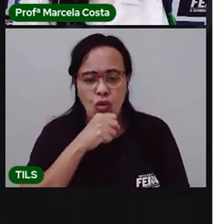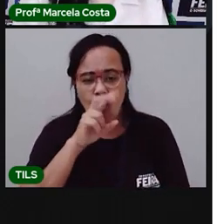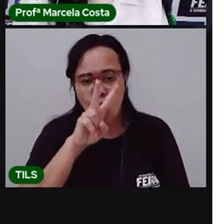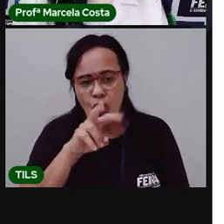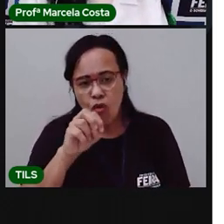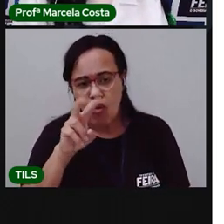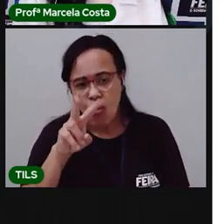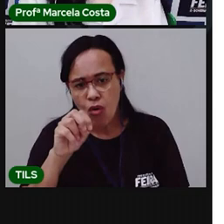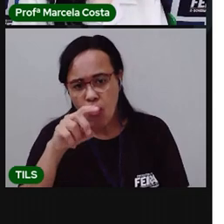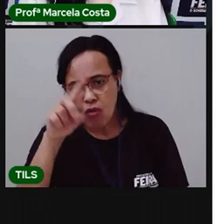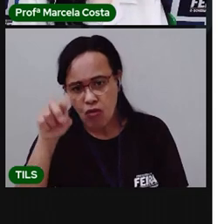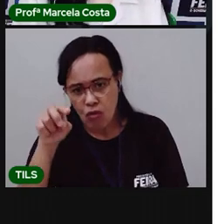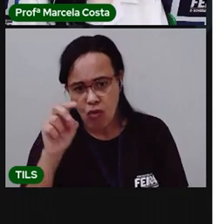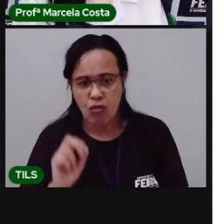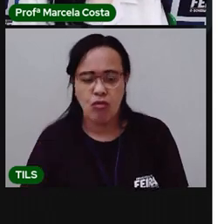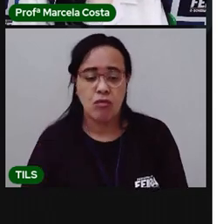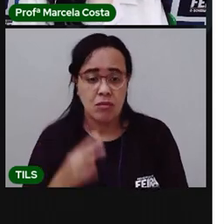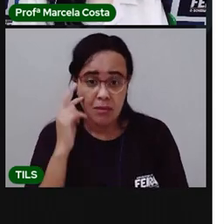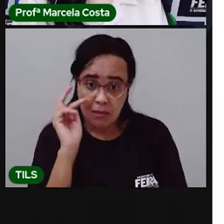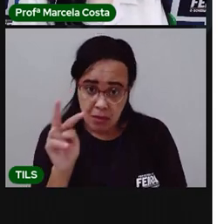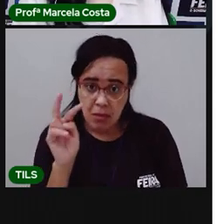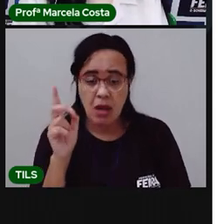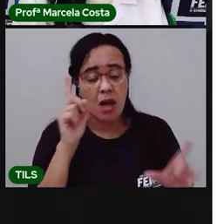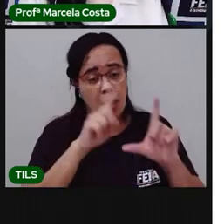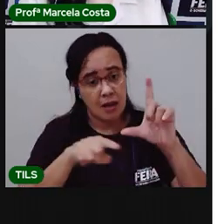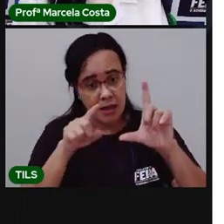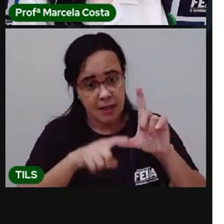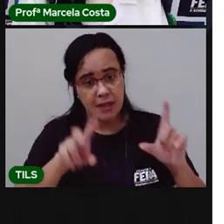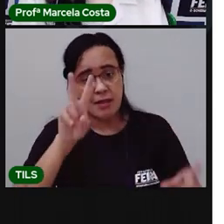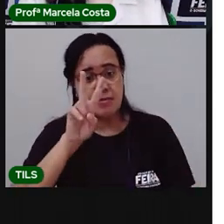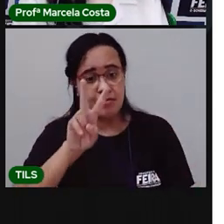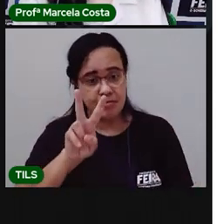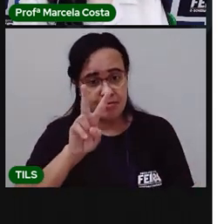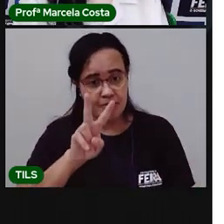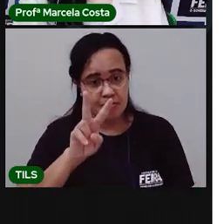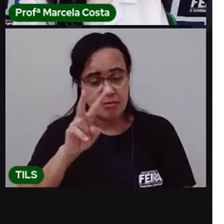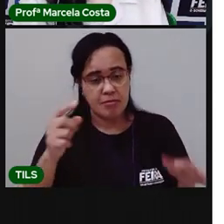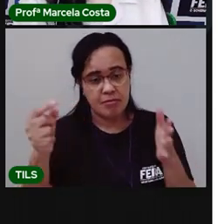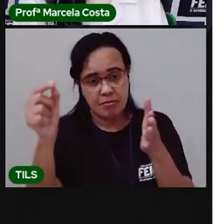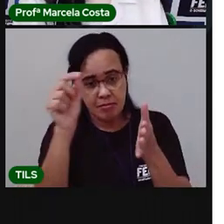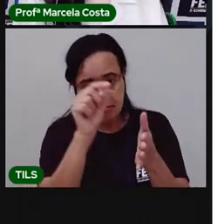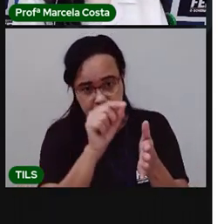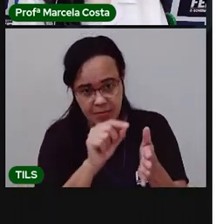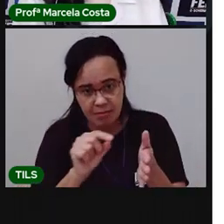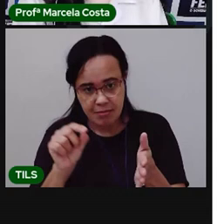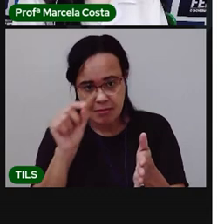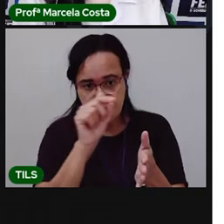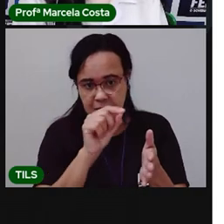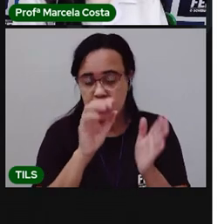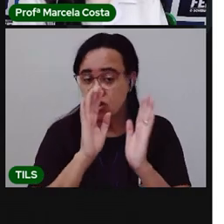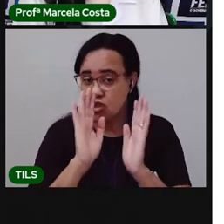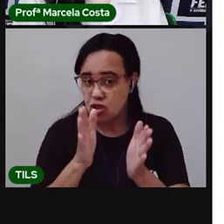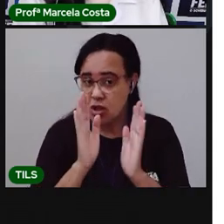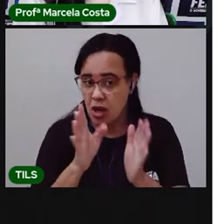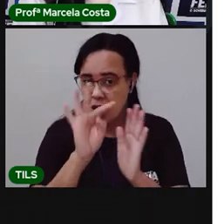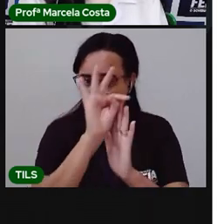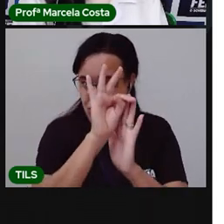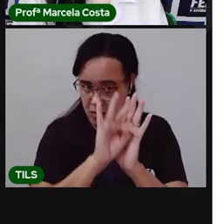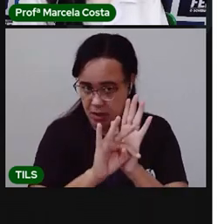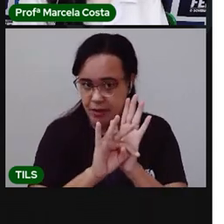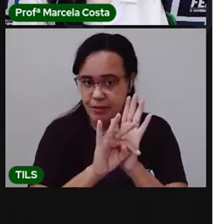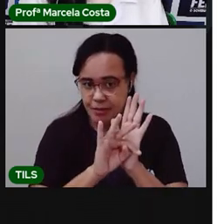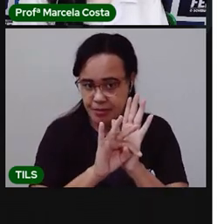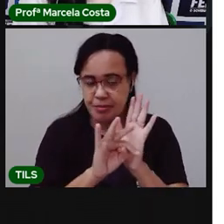letra? Com a letra V, né? Circula aí no seu texto. Já deixa marcado. Vovô.